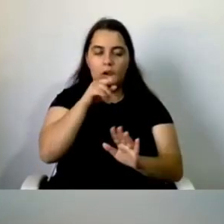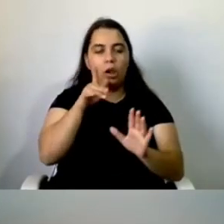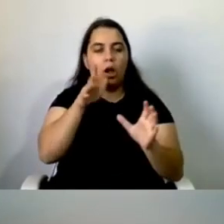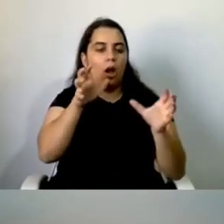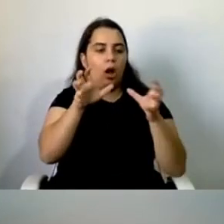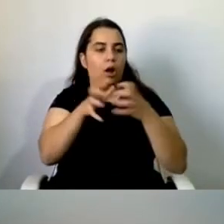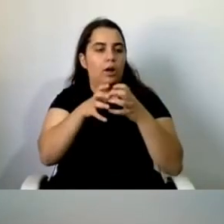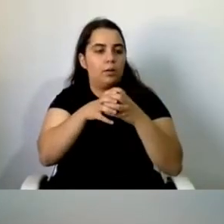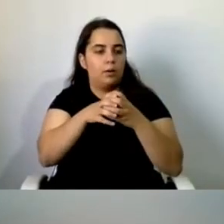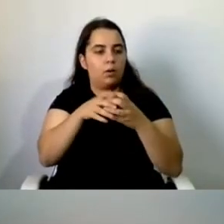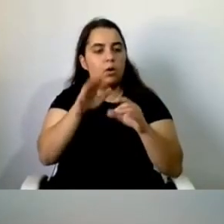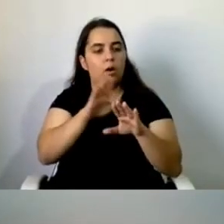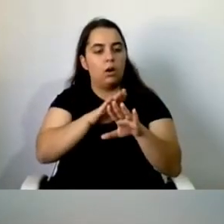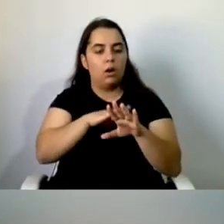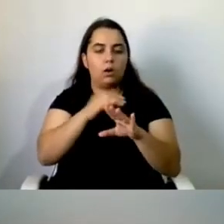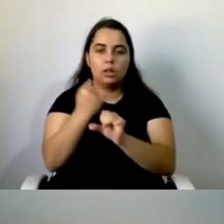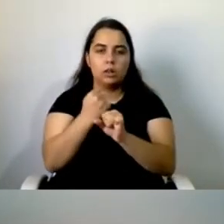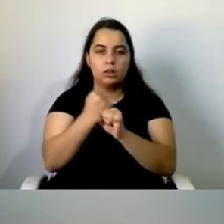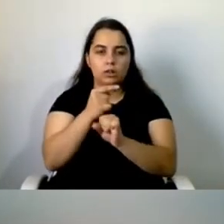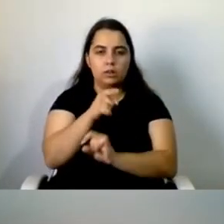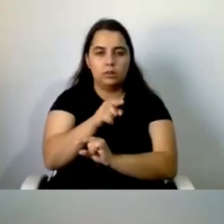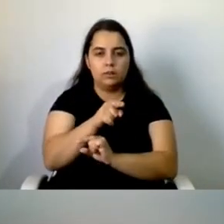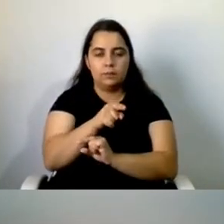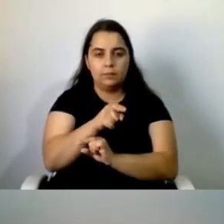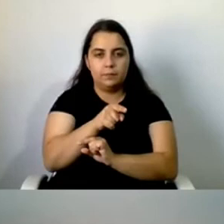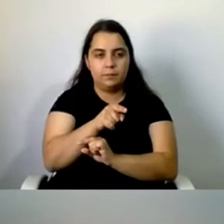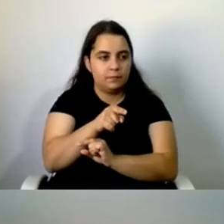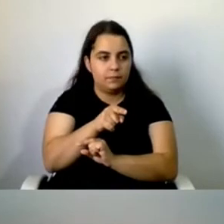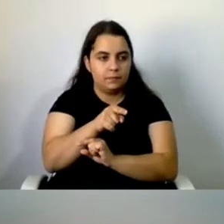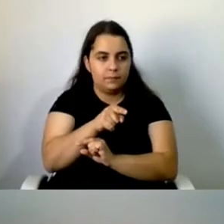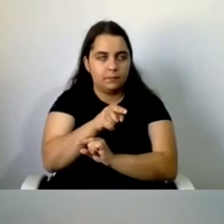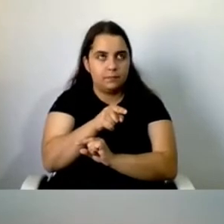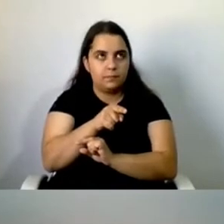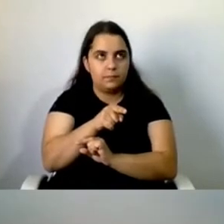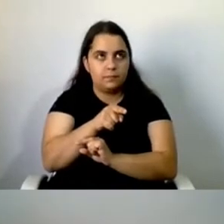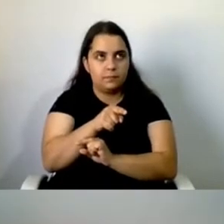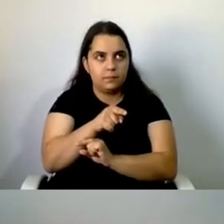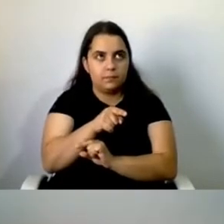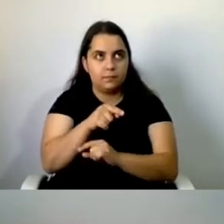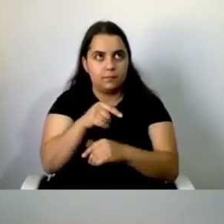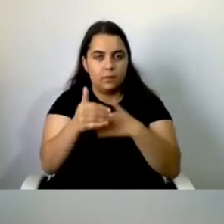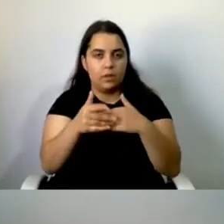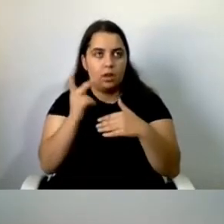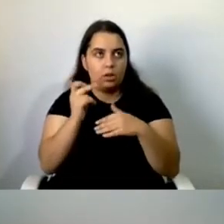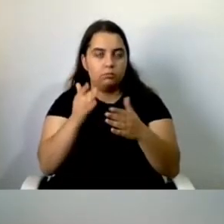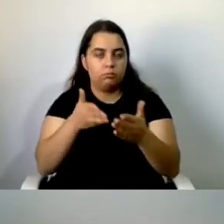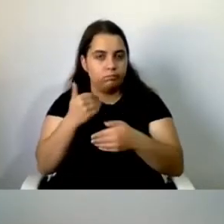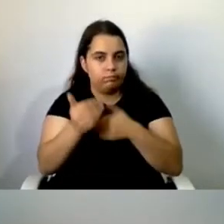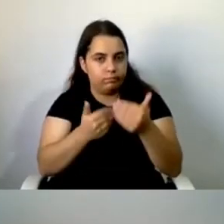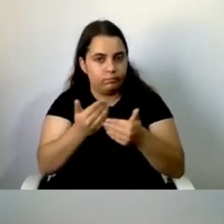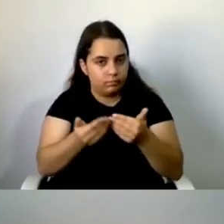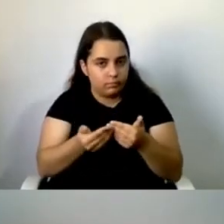trabalho que eu fiz durante estes últimos anos. Eu tive